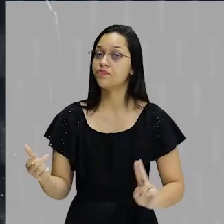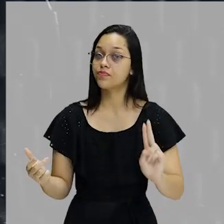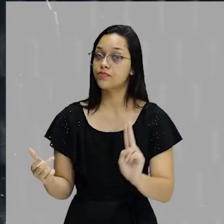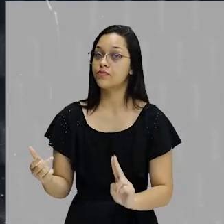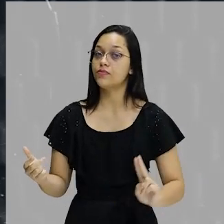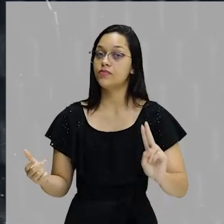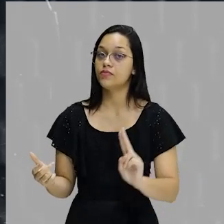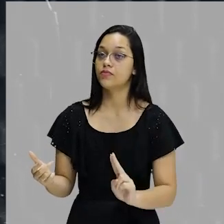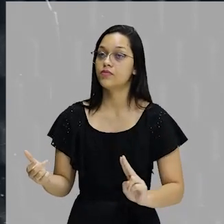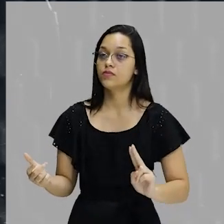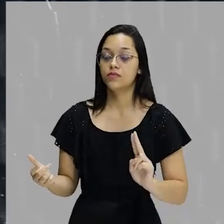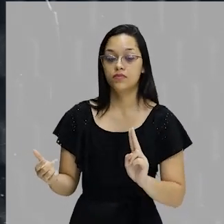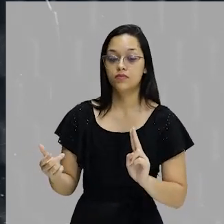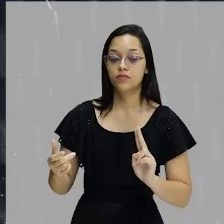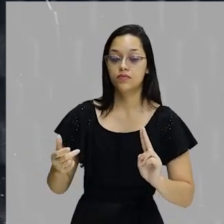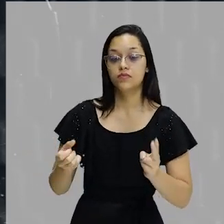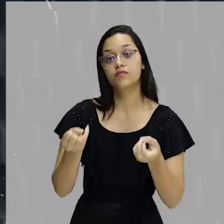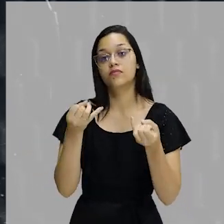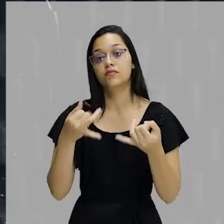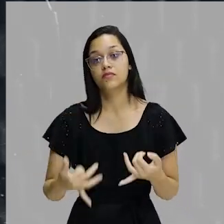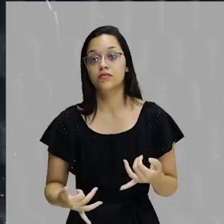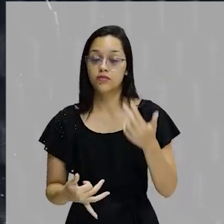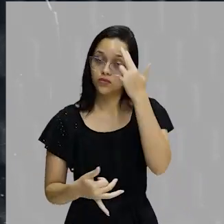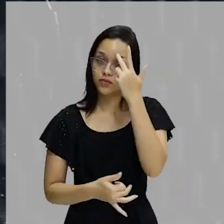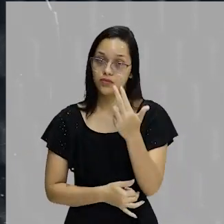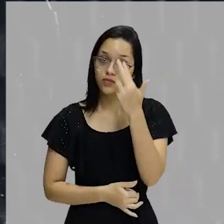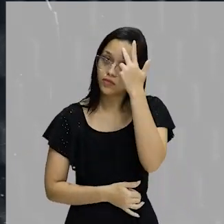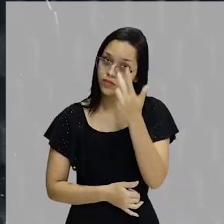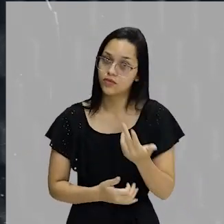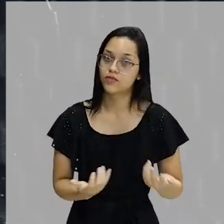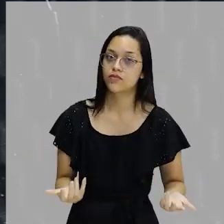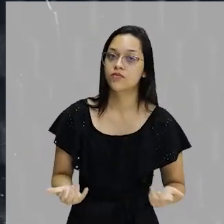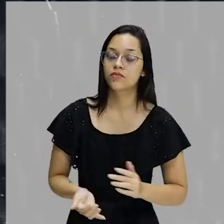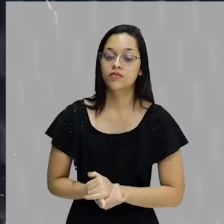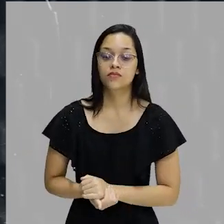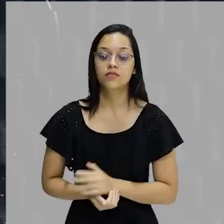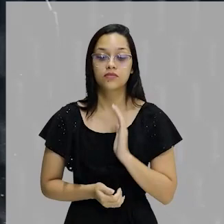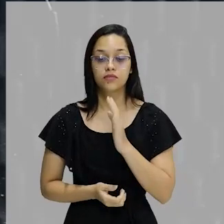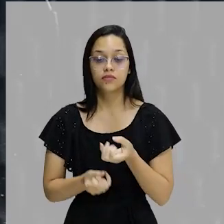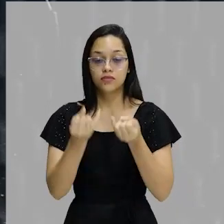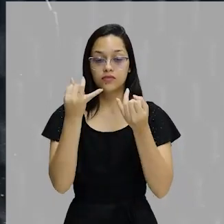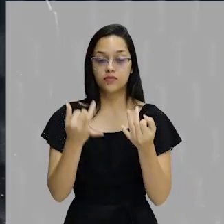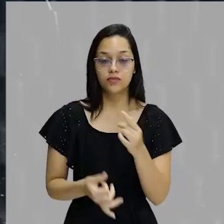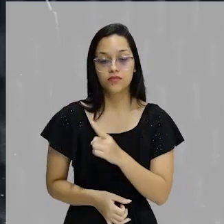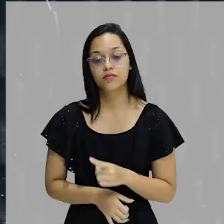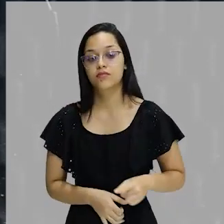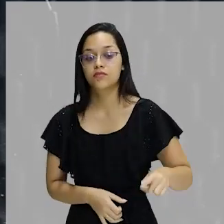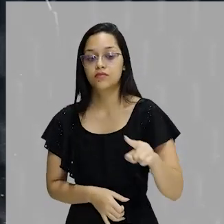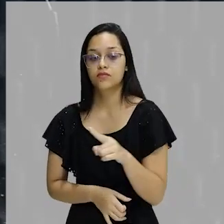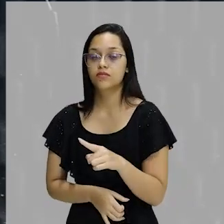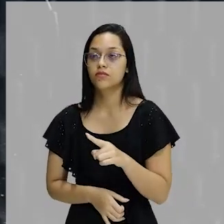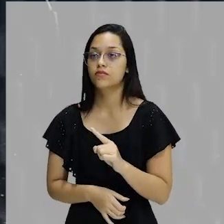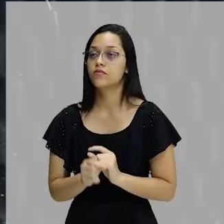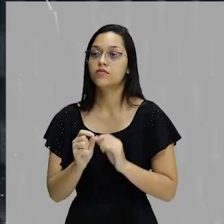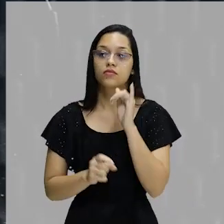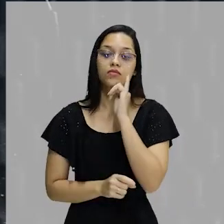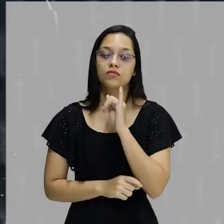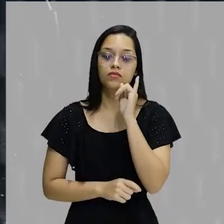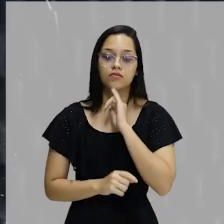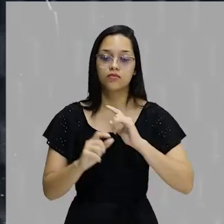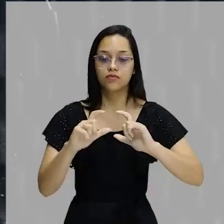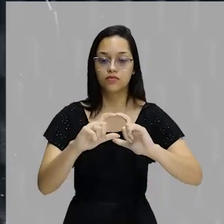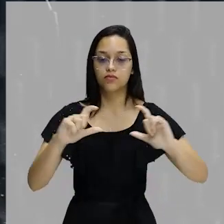contar uma história, por exemplo. E aqui eu coloquei para vocês, por exemplo,